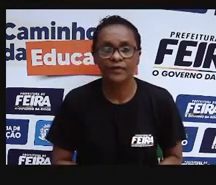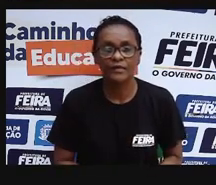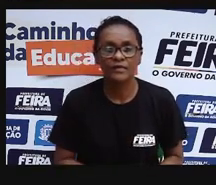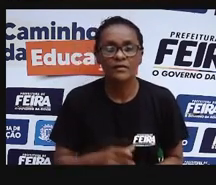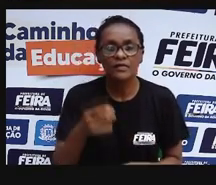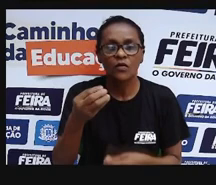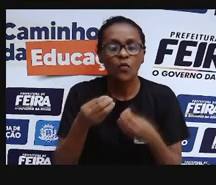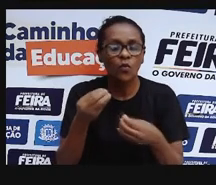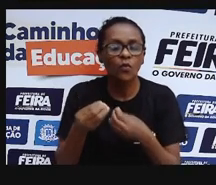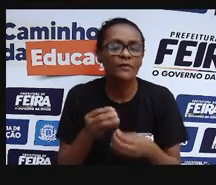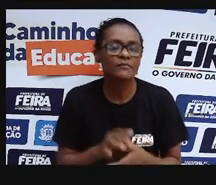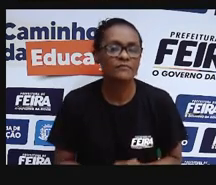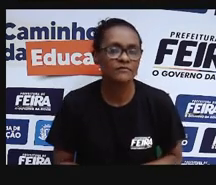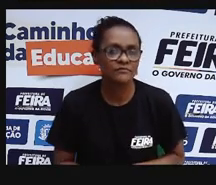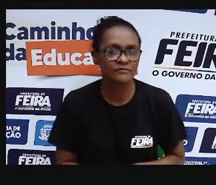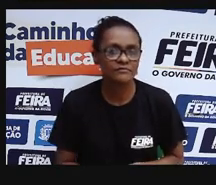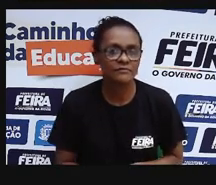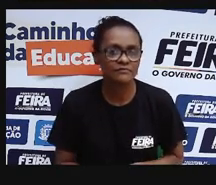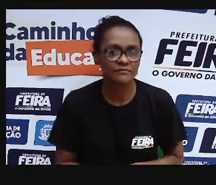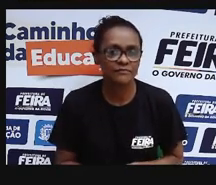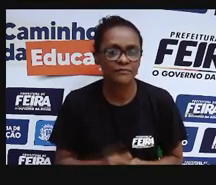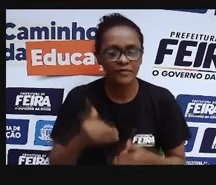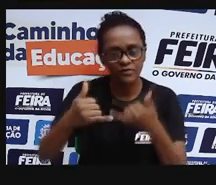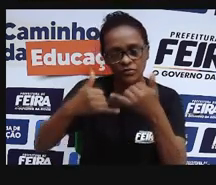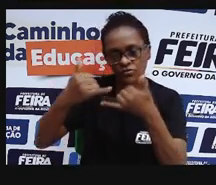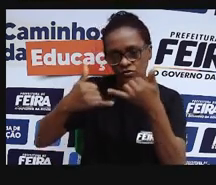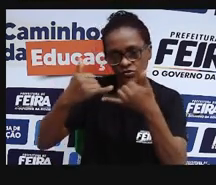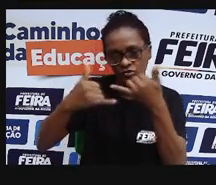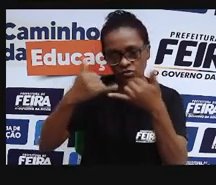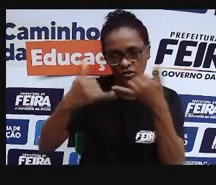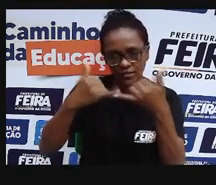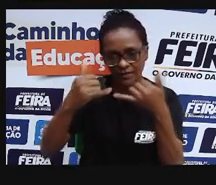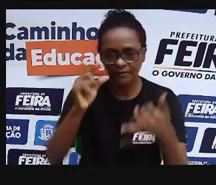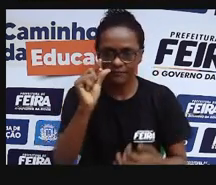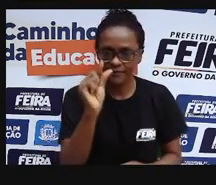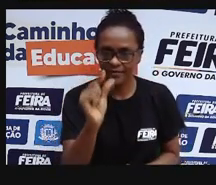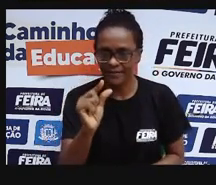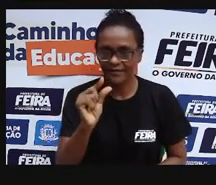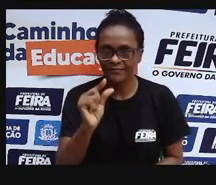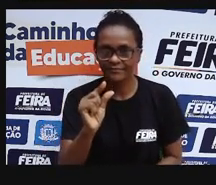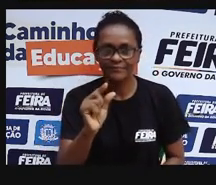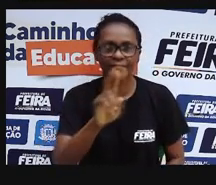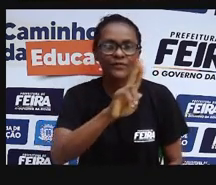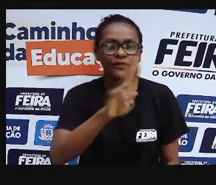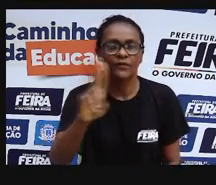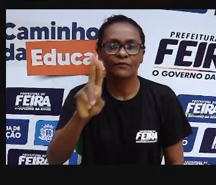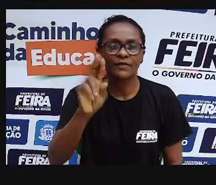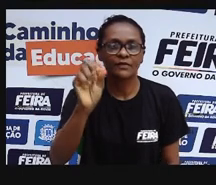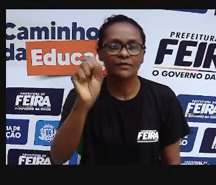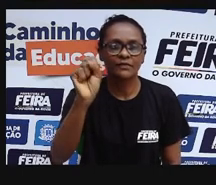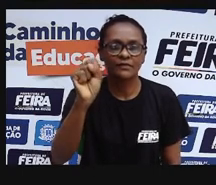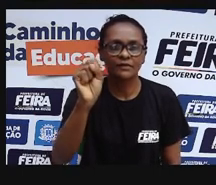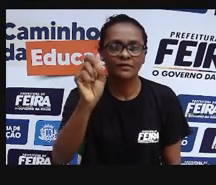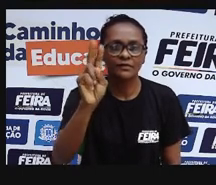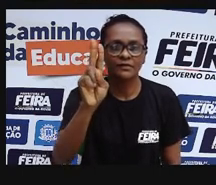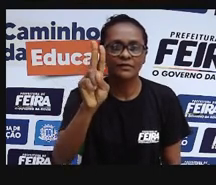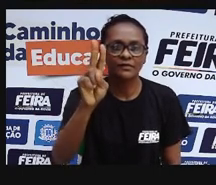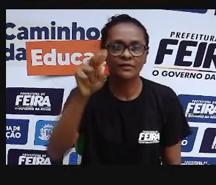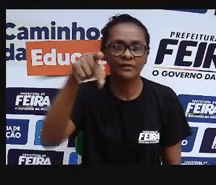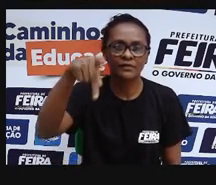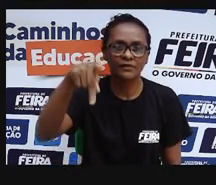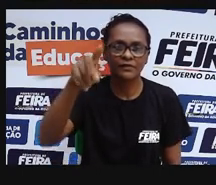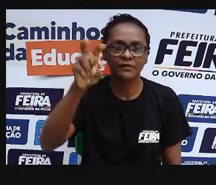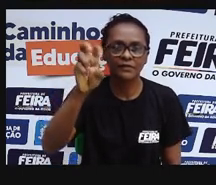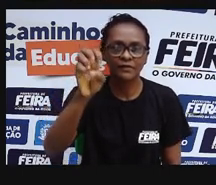vocês busquem esse jogo, o supersus, que foi construído e pensado pela Fiocruz, que é uma